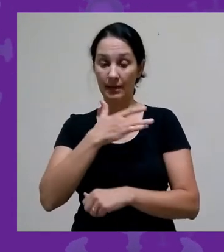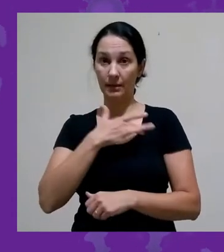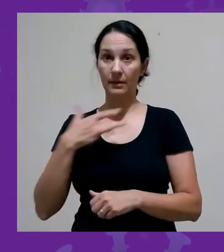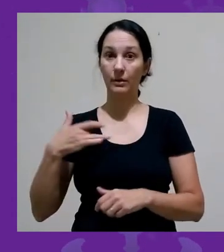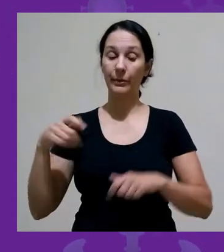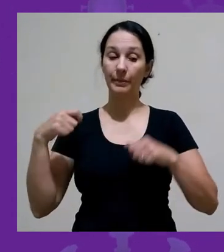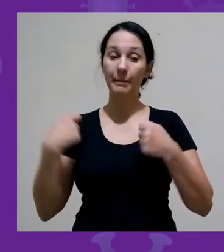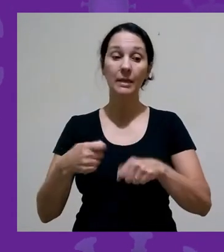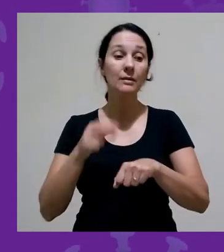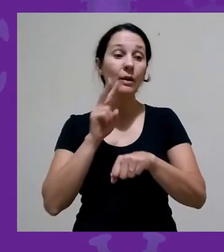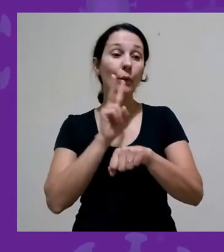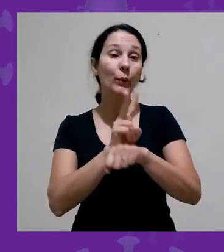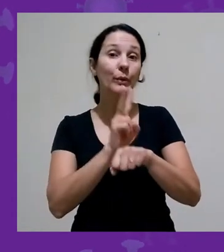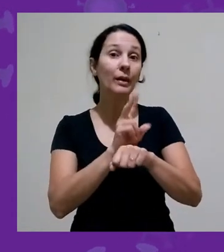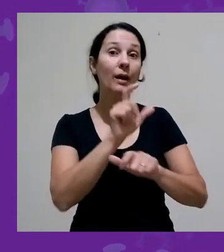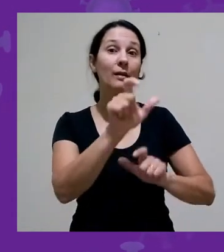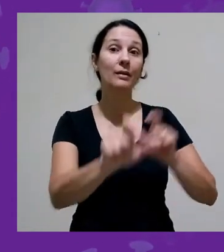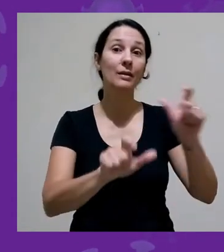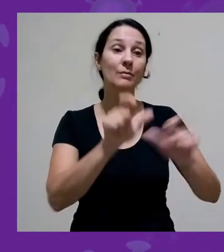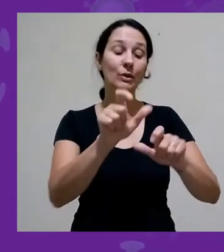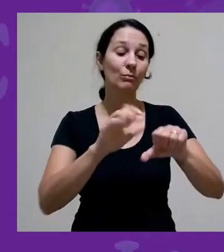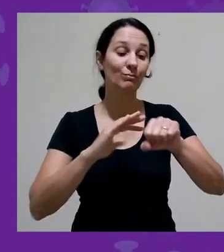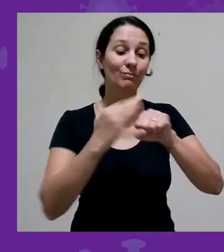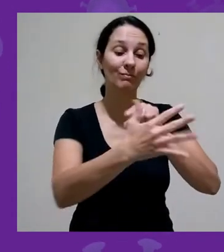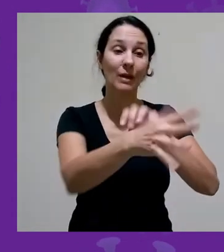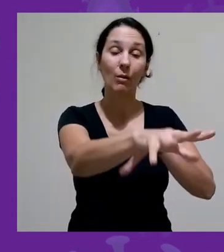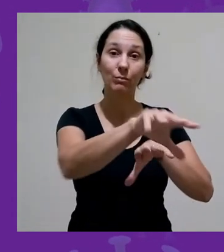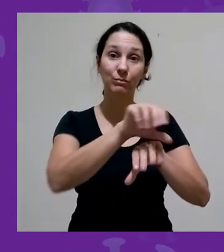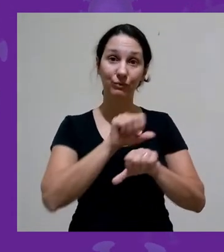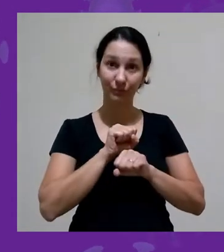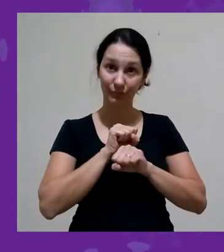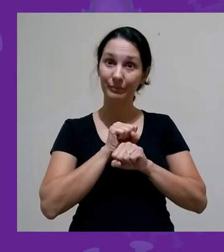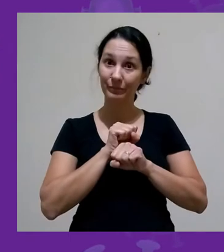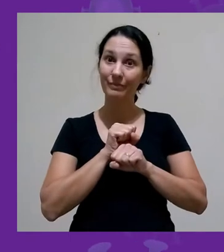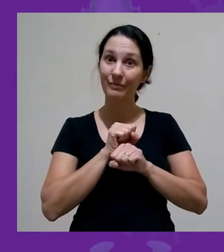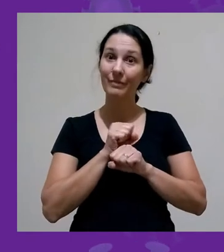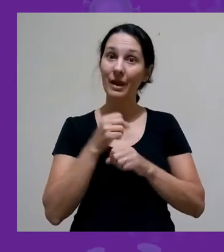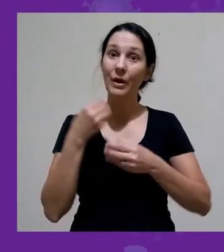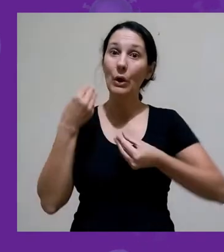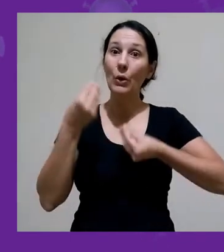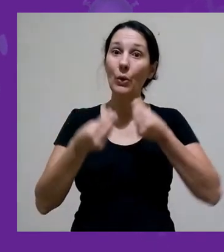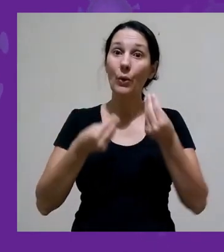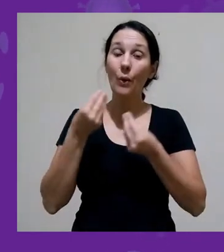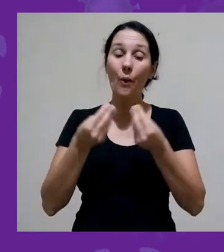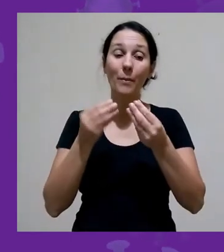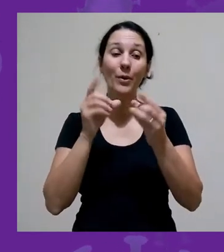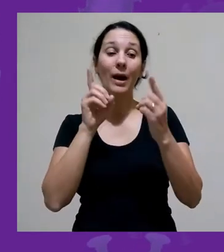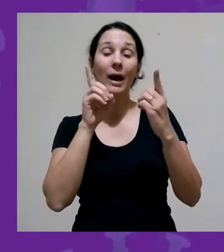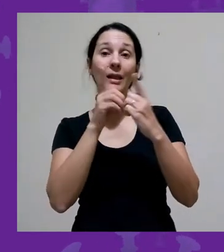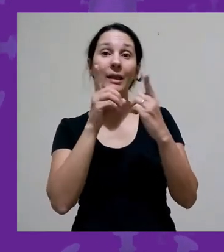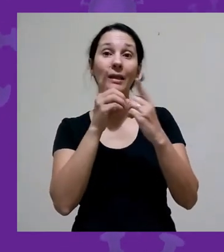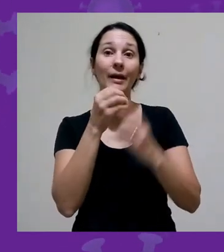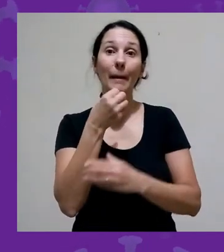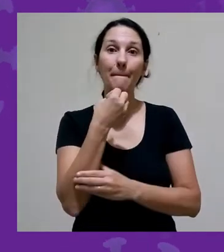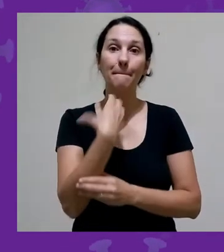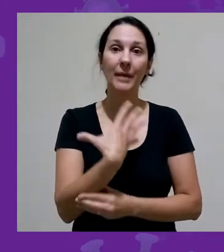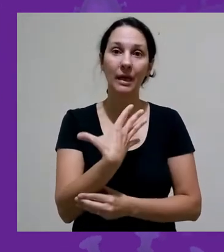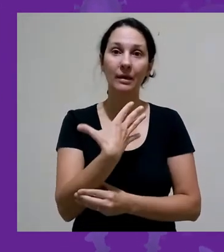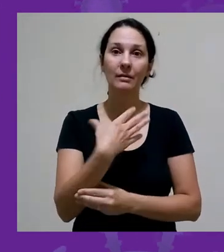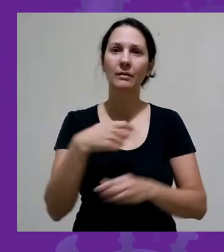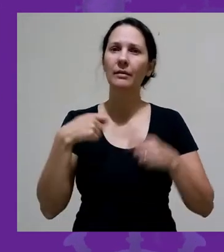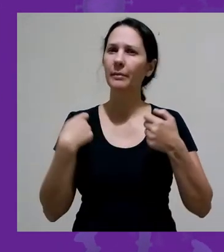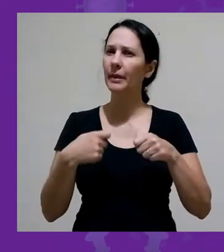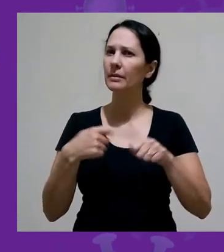científico, é uma novidade para todos nós a Covid, isso faz com que os profissionais de saúde e os serviços de saúde, para poderem